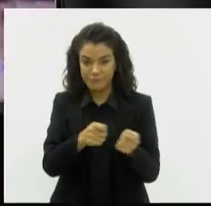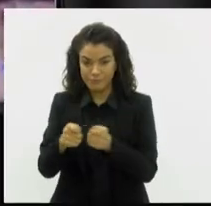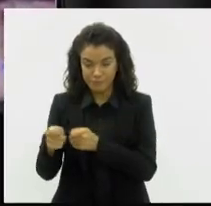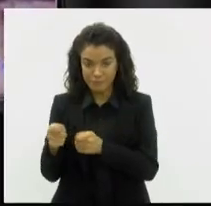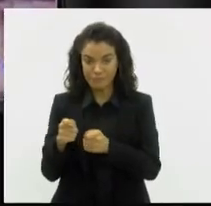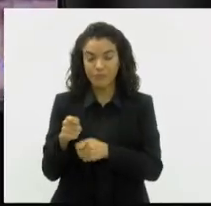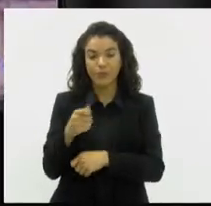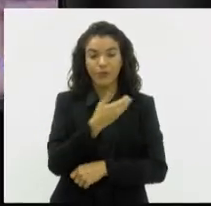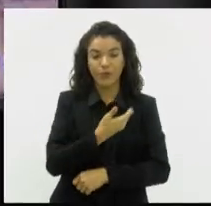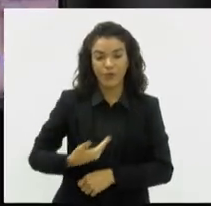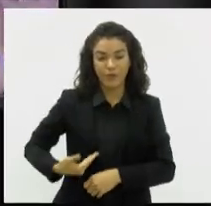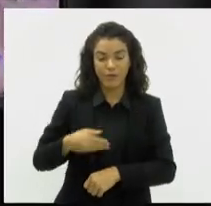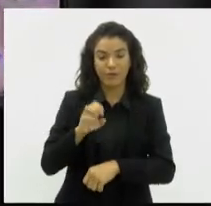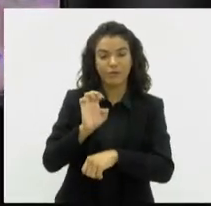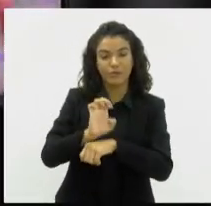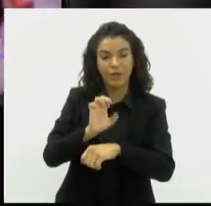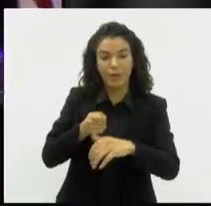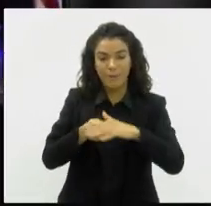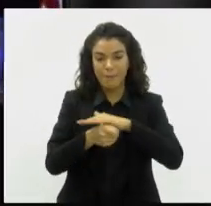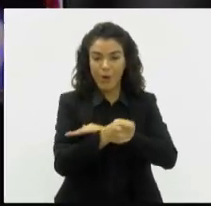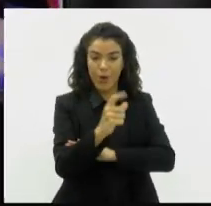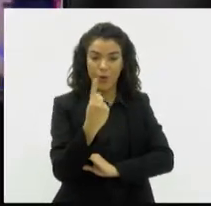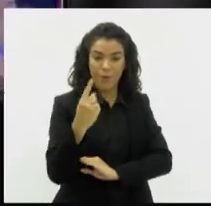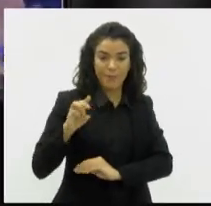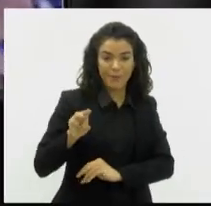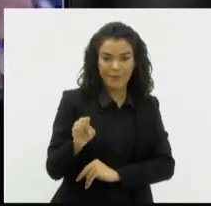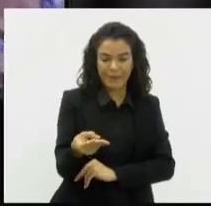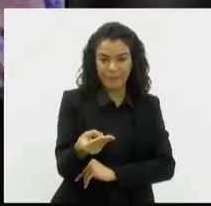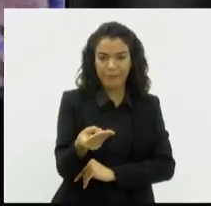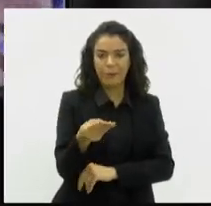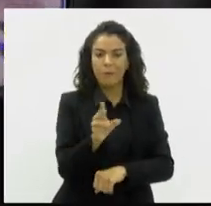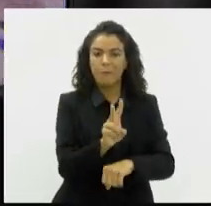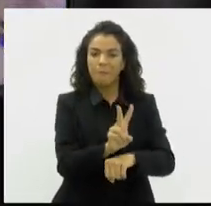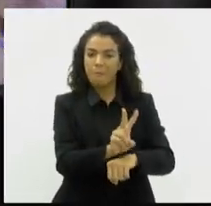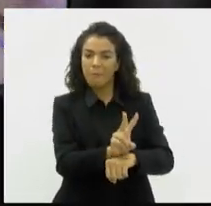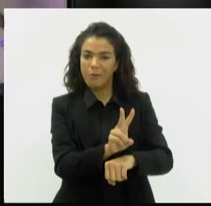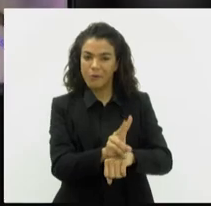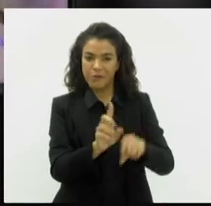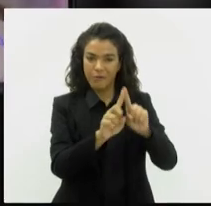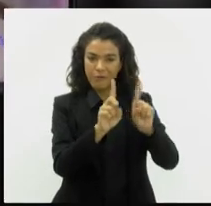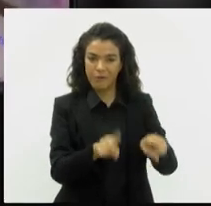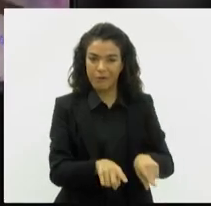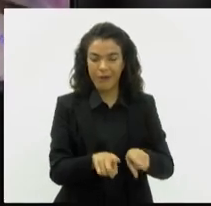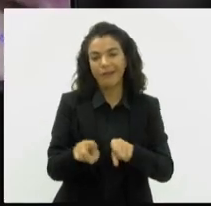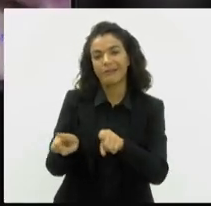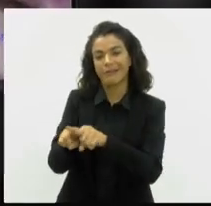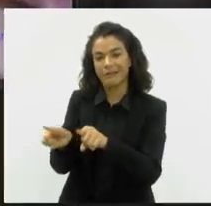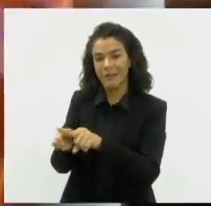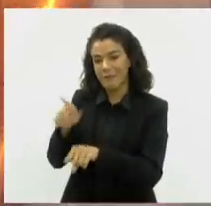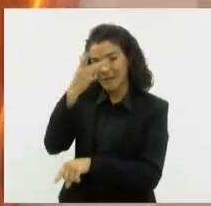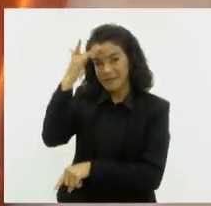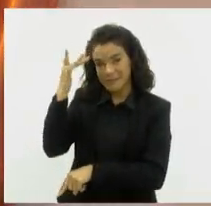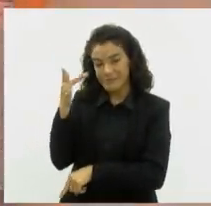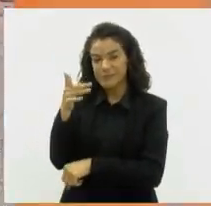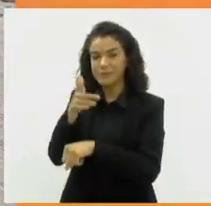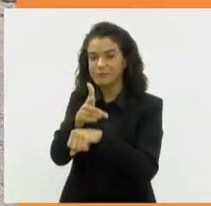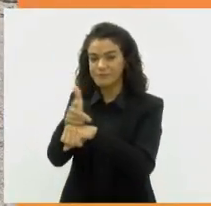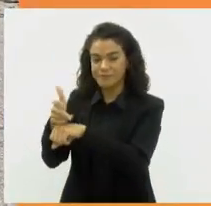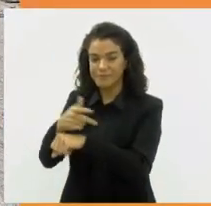governo do estado investiu R 1,2 milhão nessa ação, protegendo tanto o servidor quanto quem será fiscalizado.